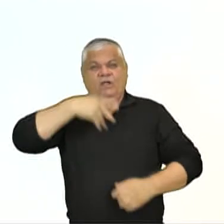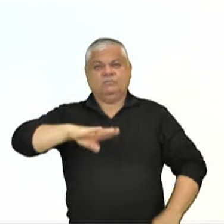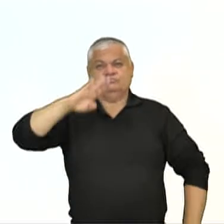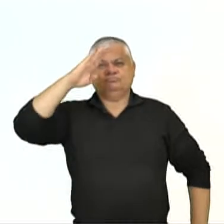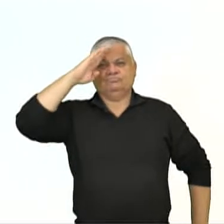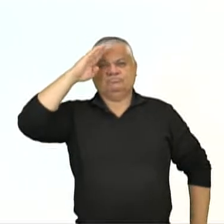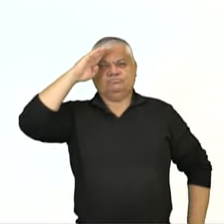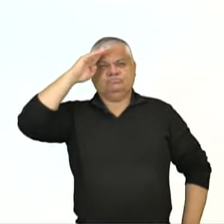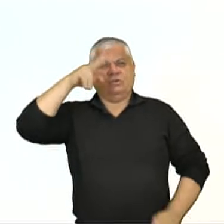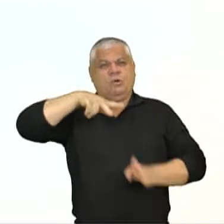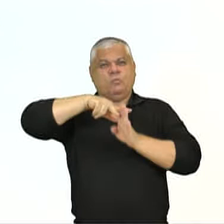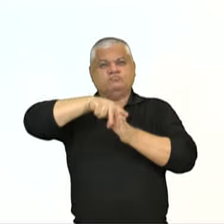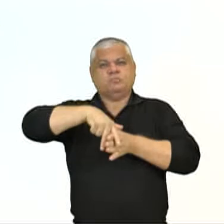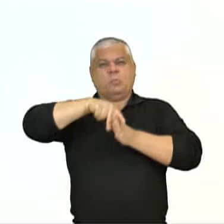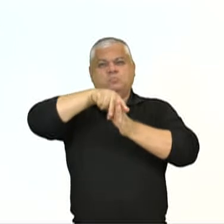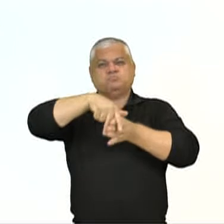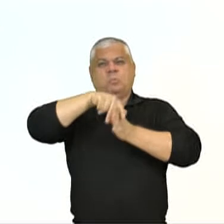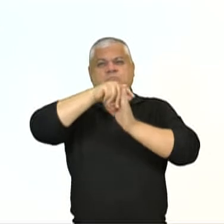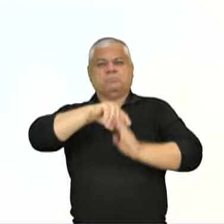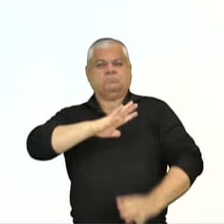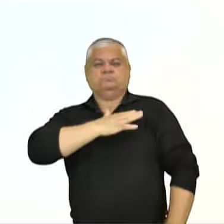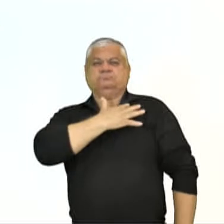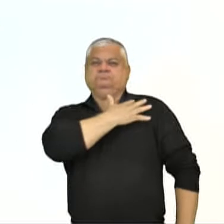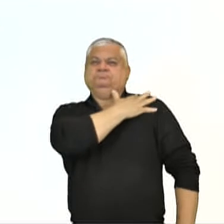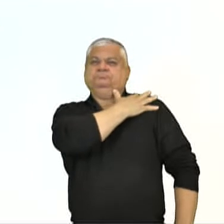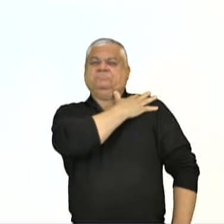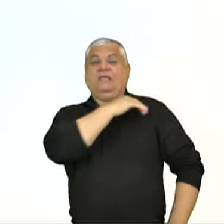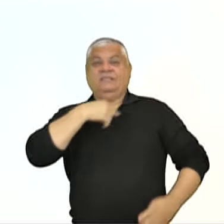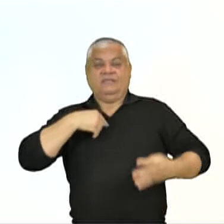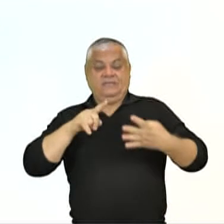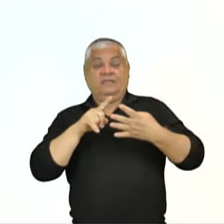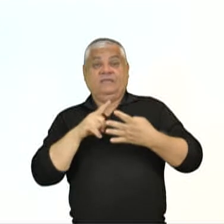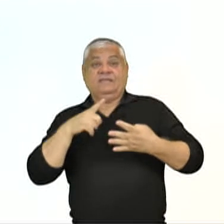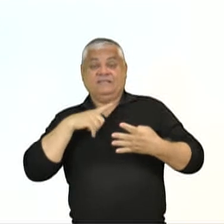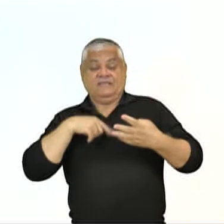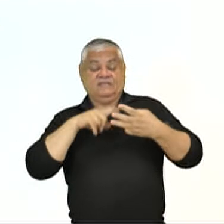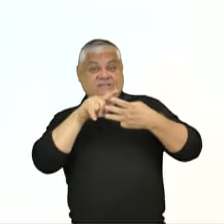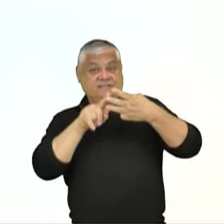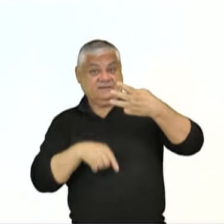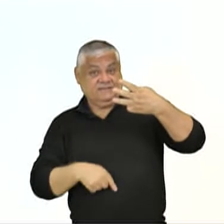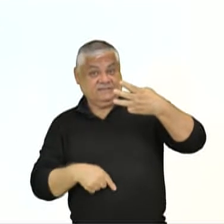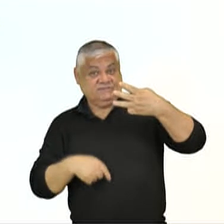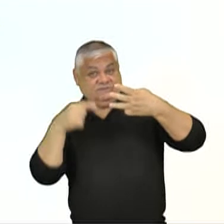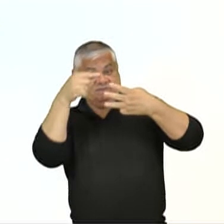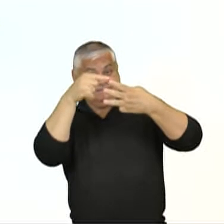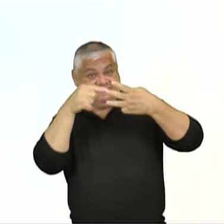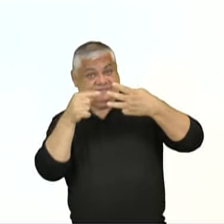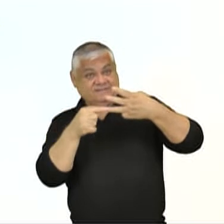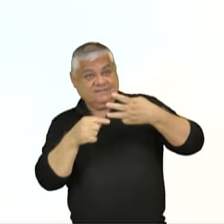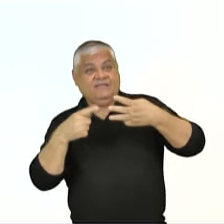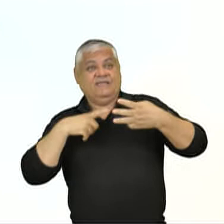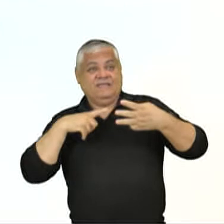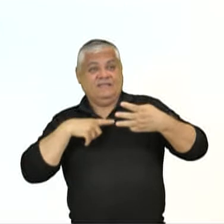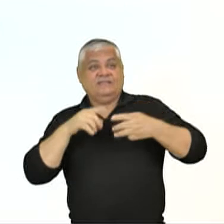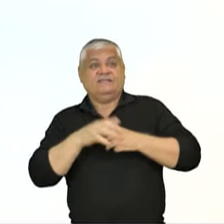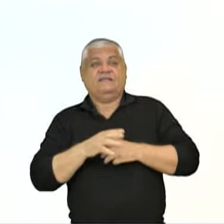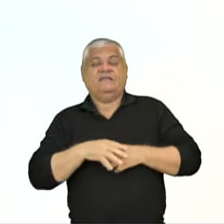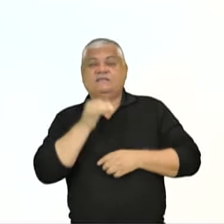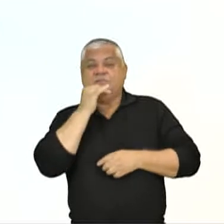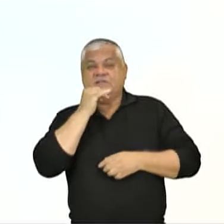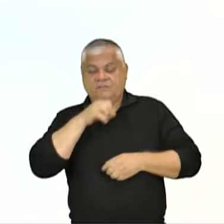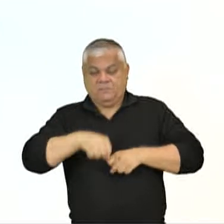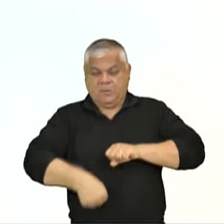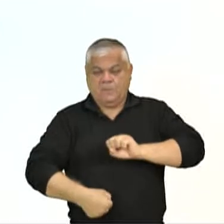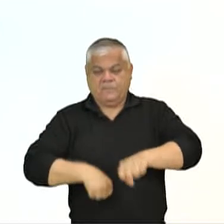oficial militar de grande patente. E nós temos três tipos de código. Quatro patas, três patas, duas patas.